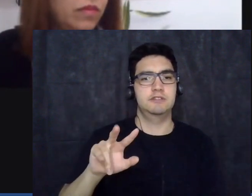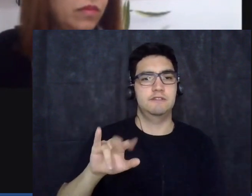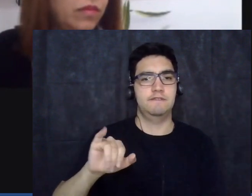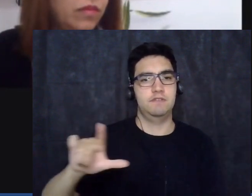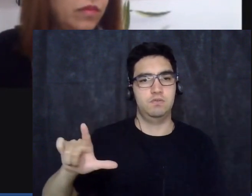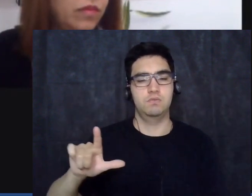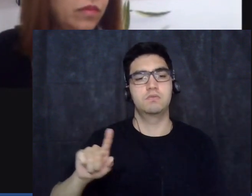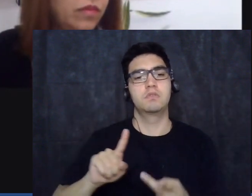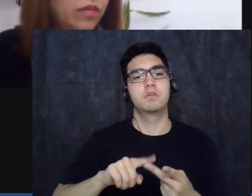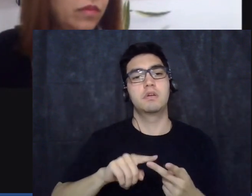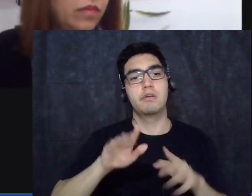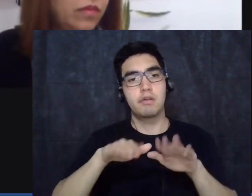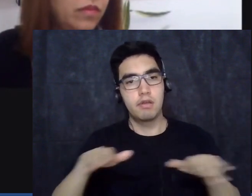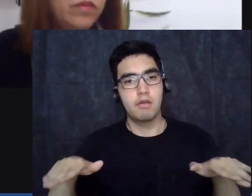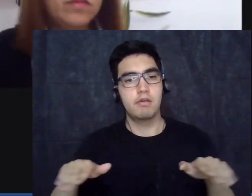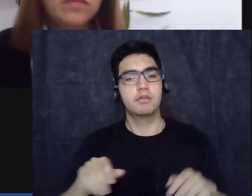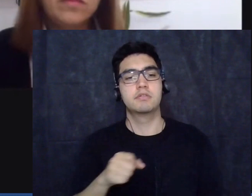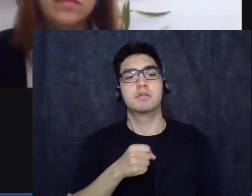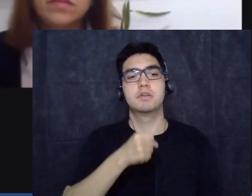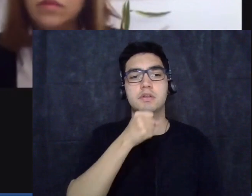mulheres não